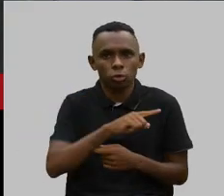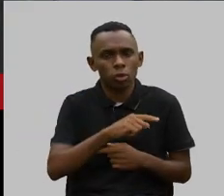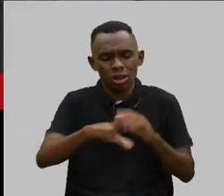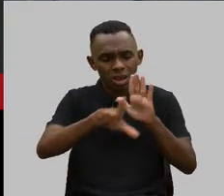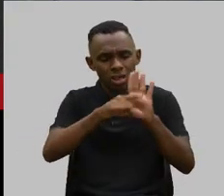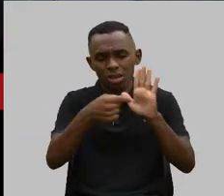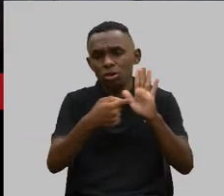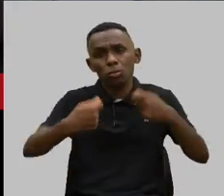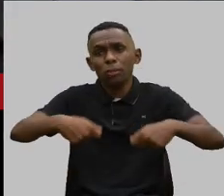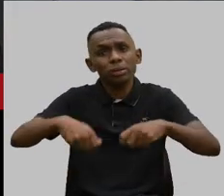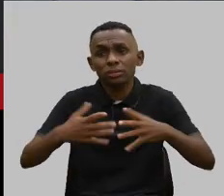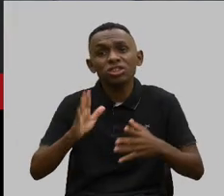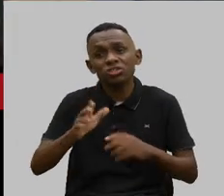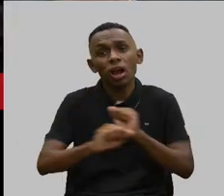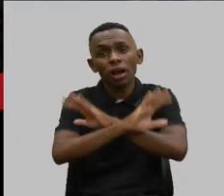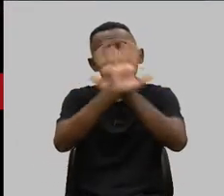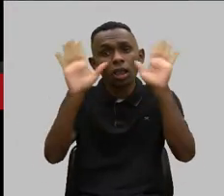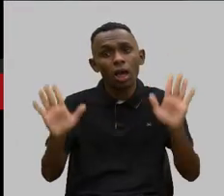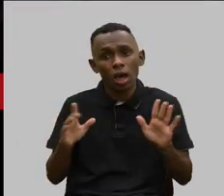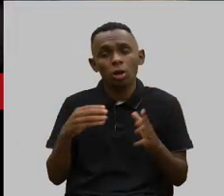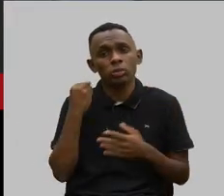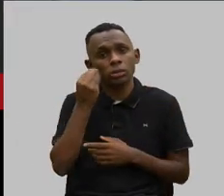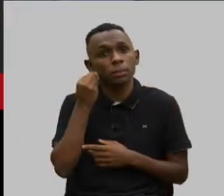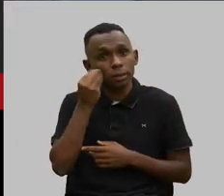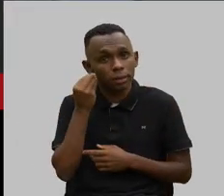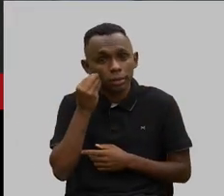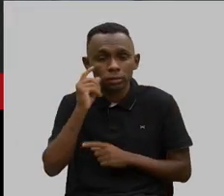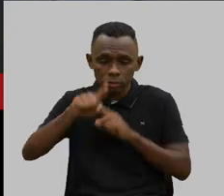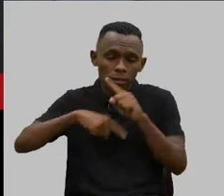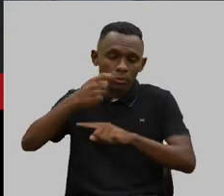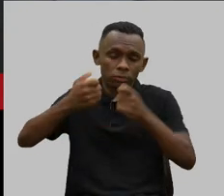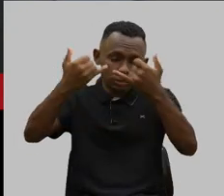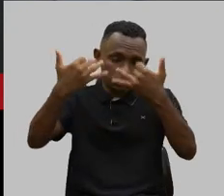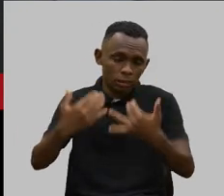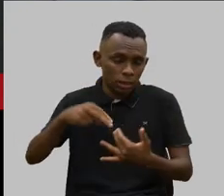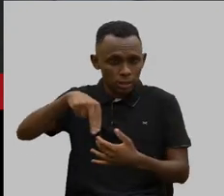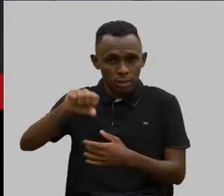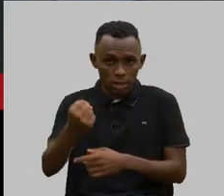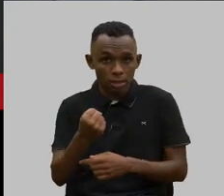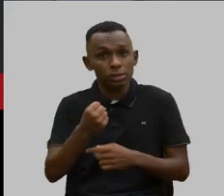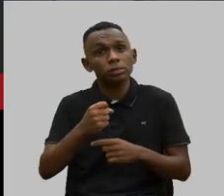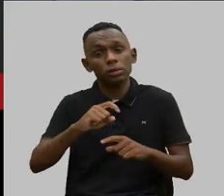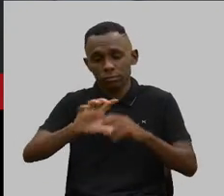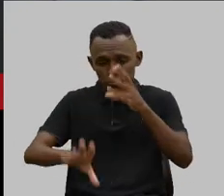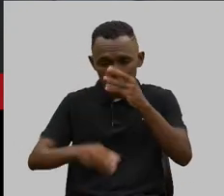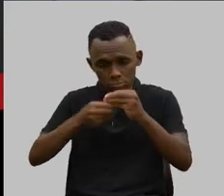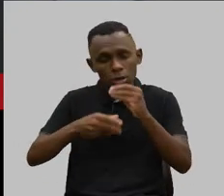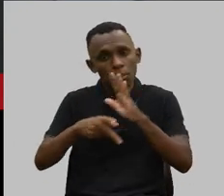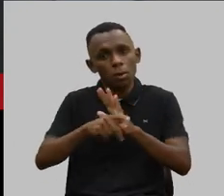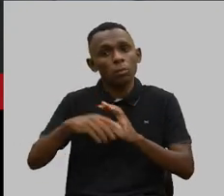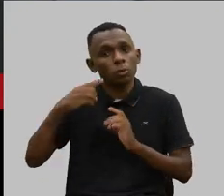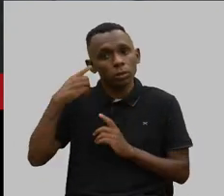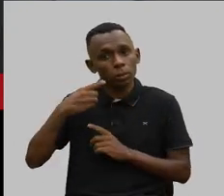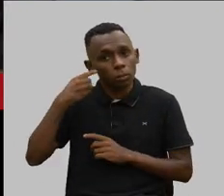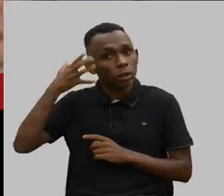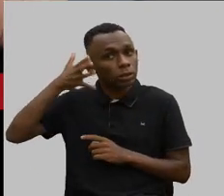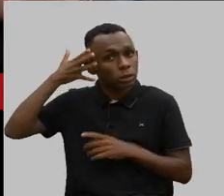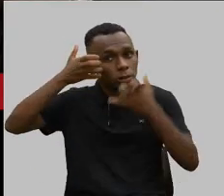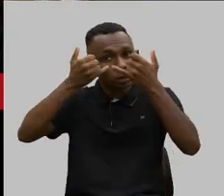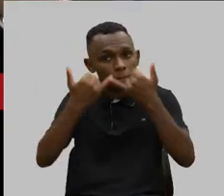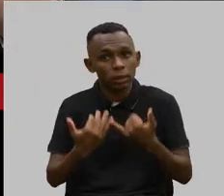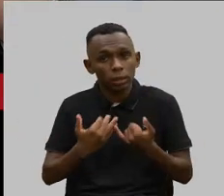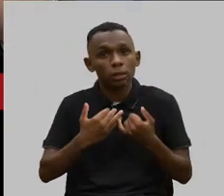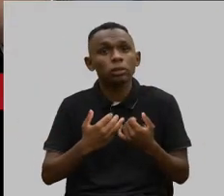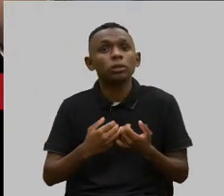965. Mas ela existe, ela vai ser falada pela INS aqui, vou reforçar o que a deputada falou, e nós temos duas